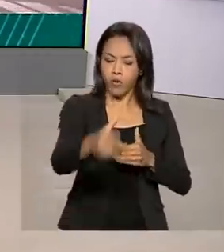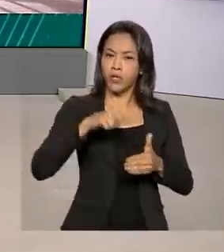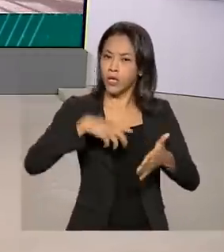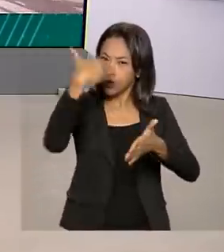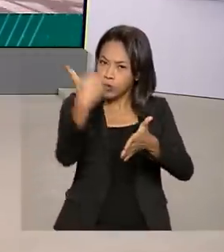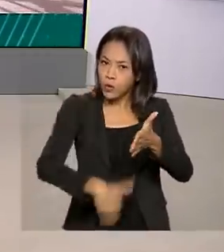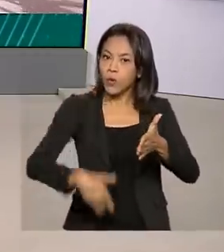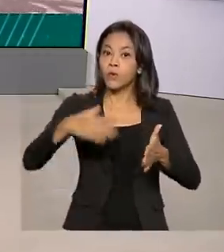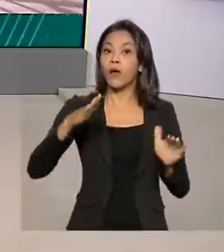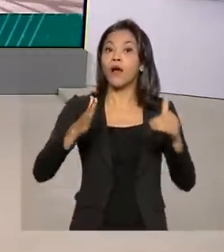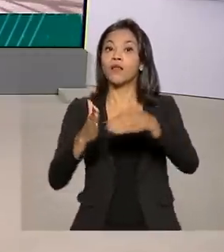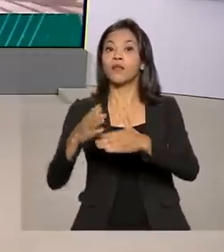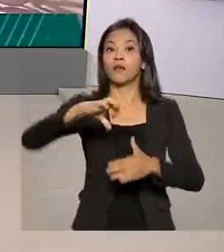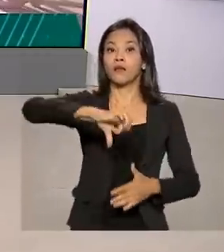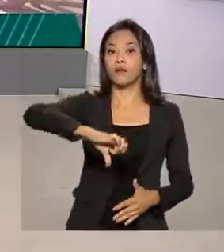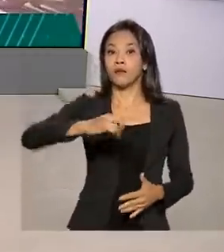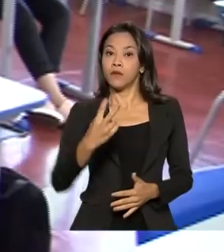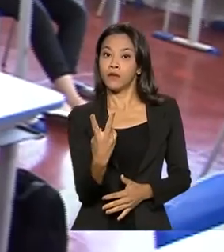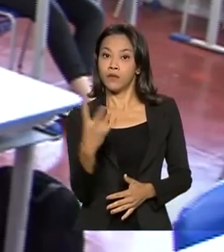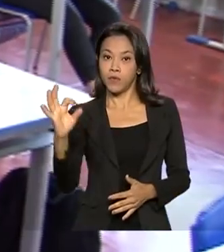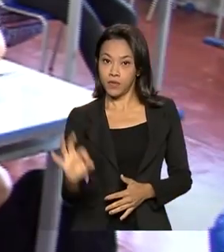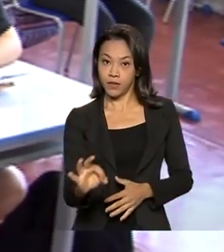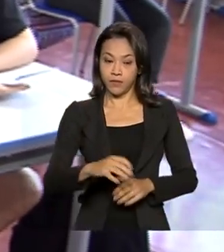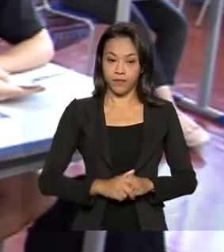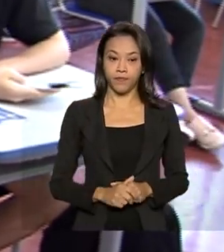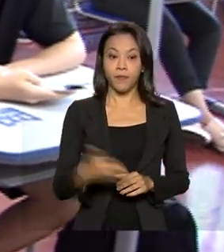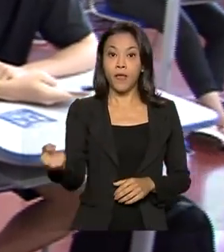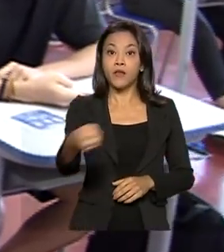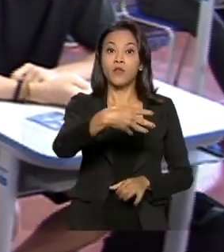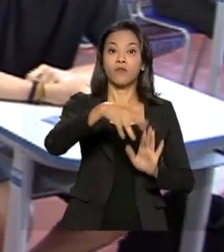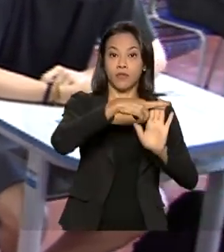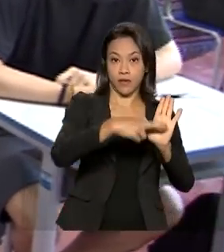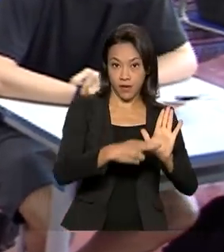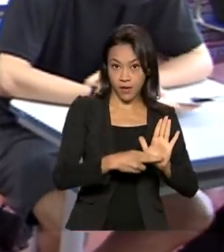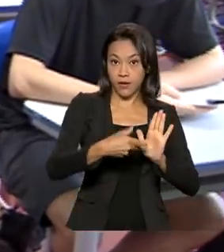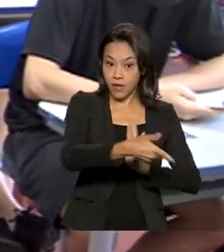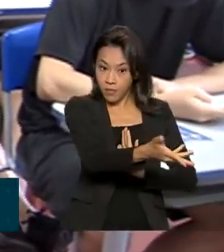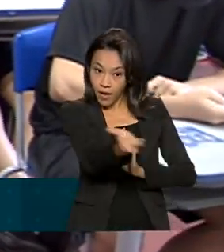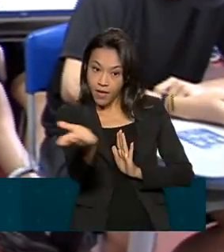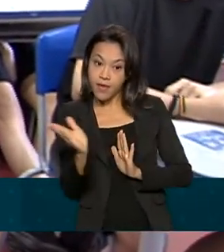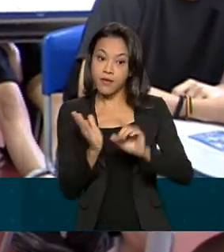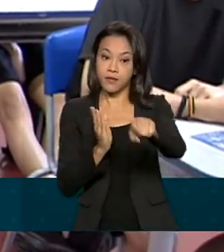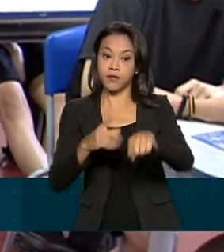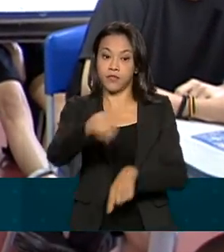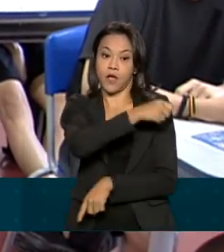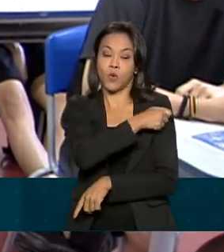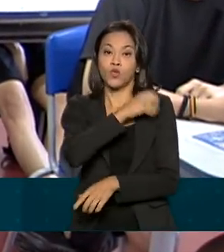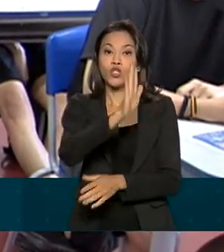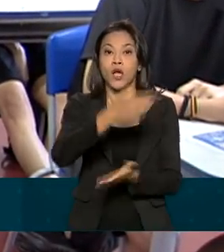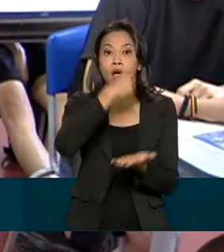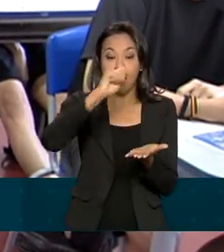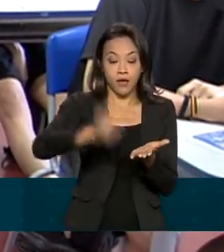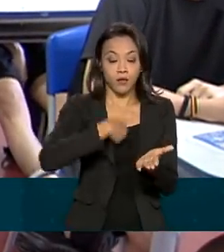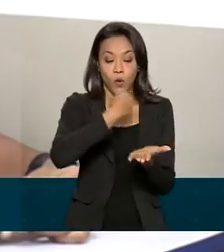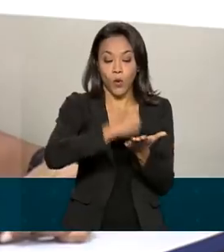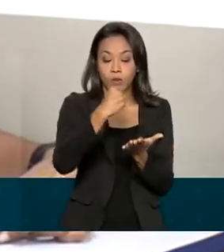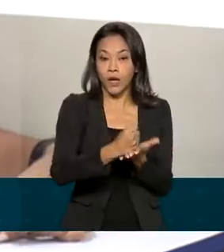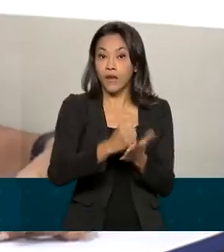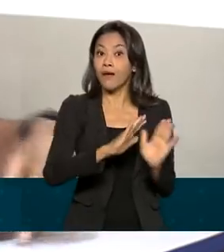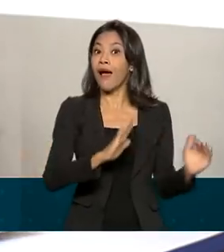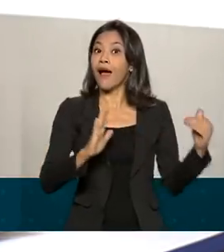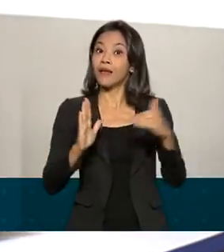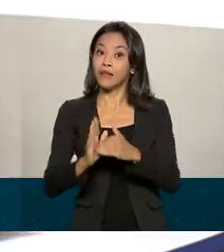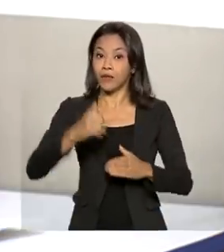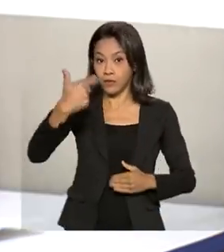92%. As novas regras valem para os estudantes que tenham assinado o contrato do FIES até o segundo